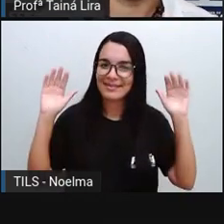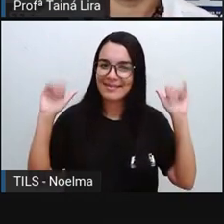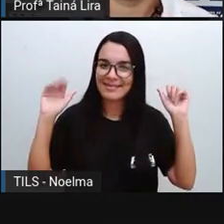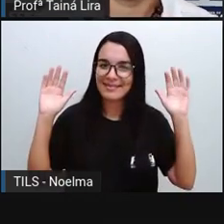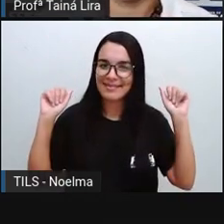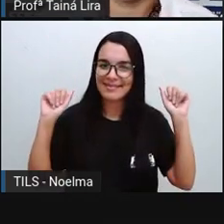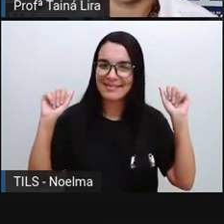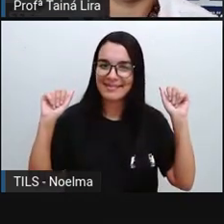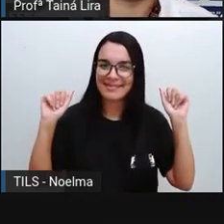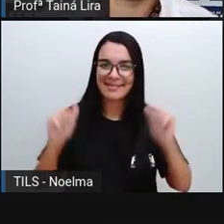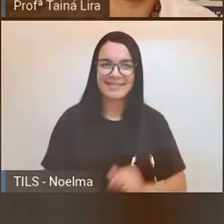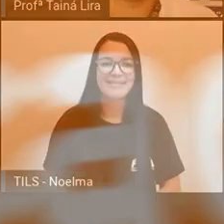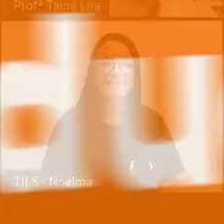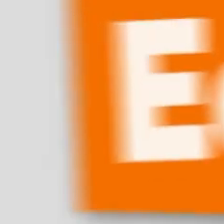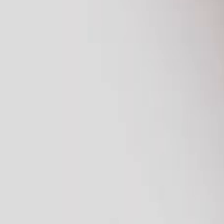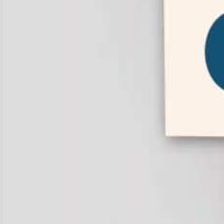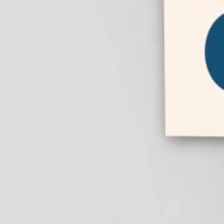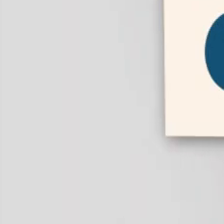a próxima aula. Tchau, tchau.